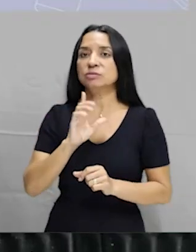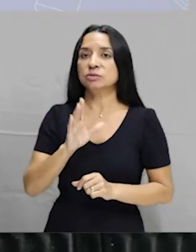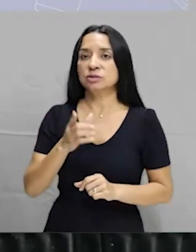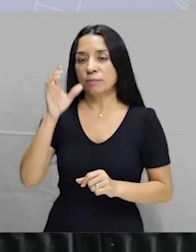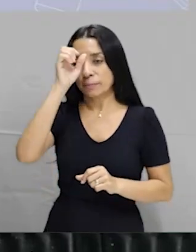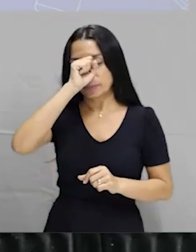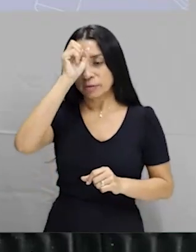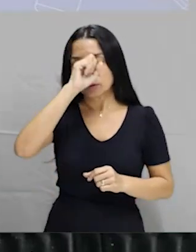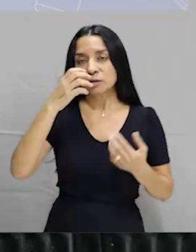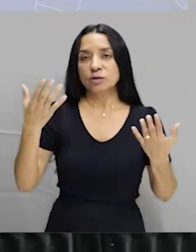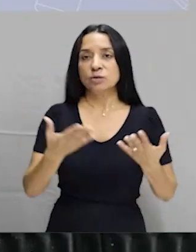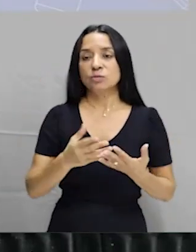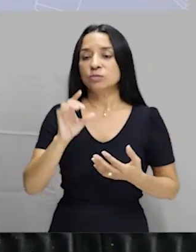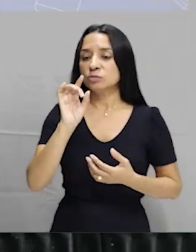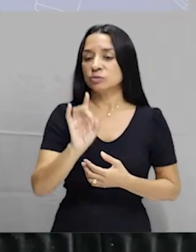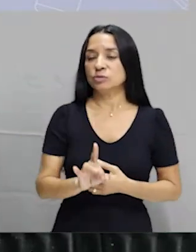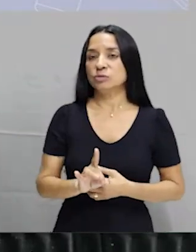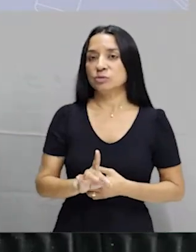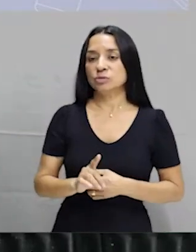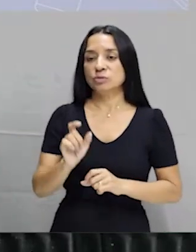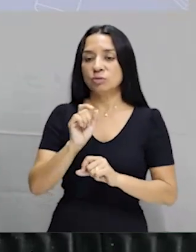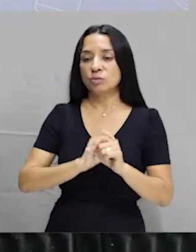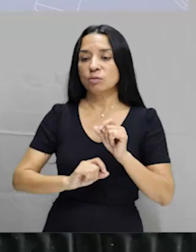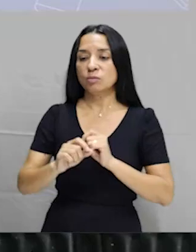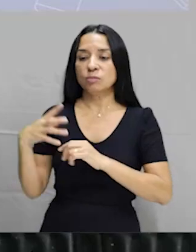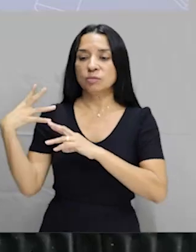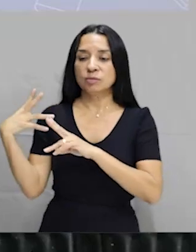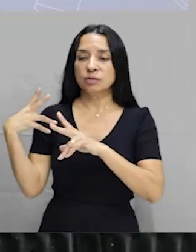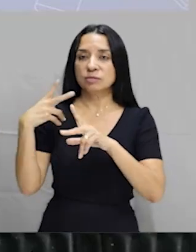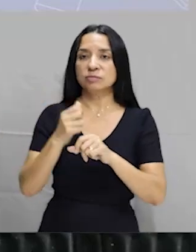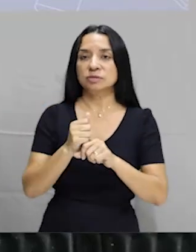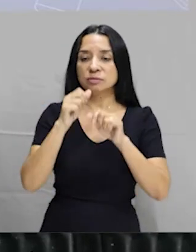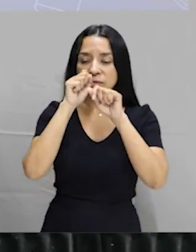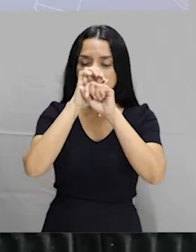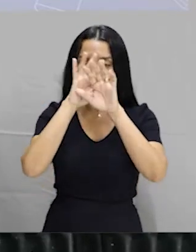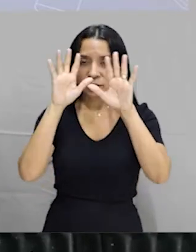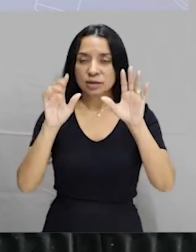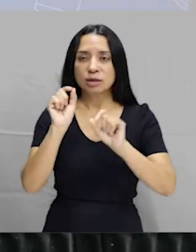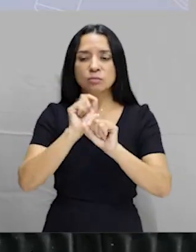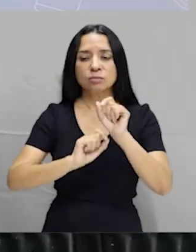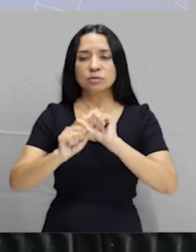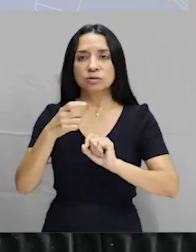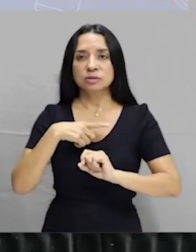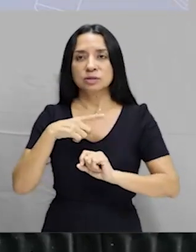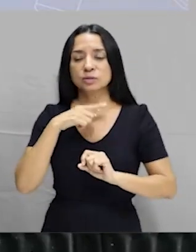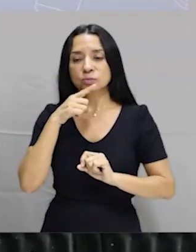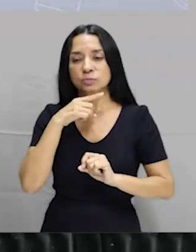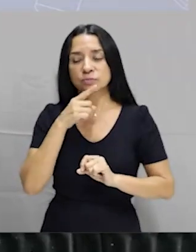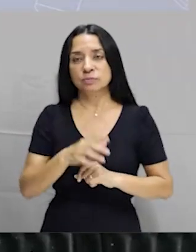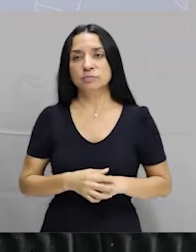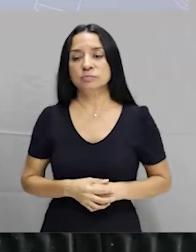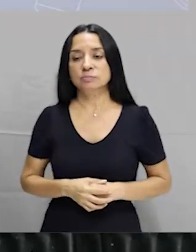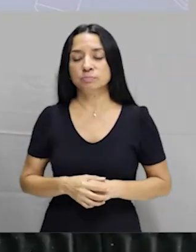aprenderam e hoje vai ser só o tirateima, o reforço, a clareza de uma coisinha que ficou ainda